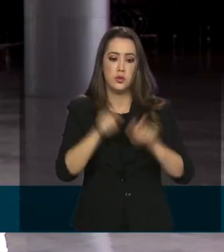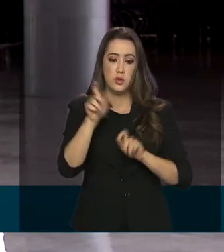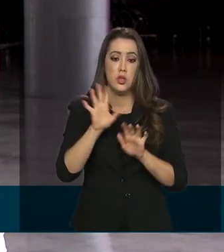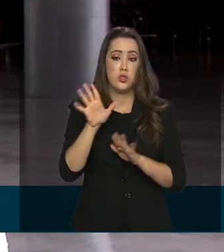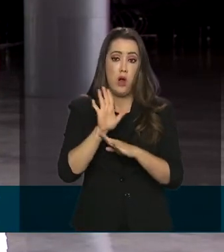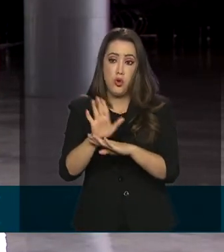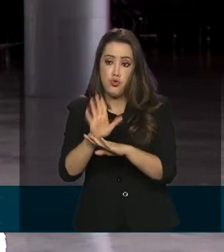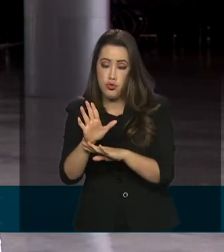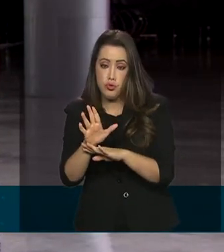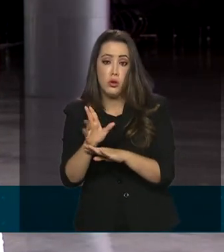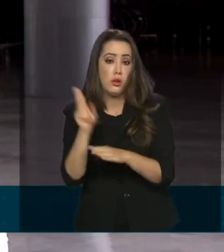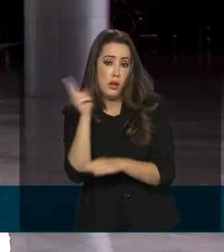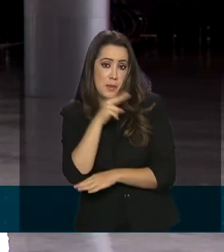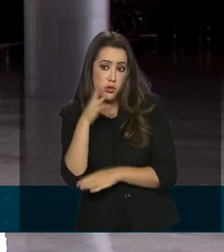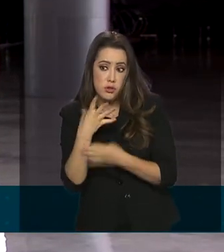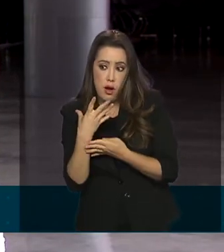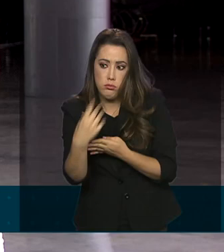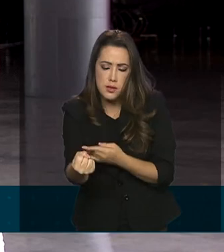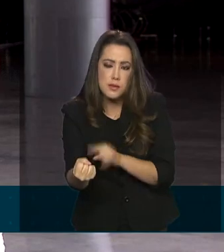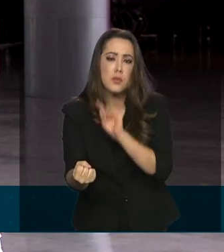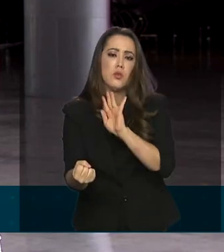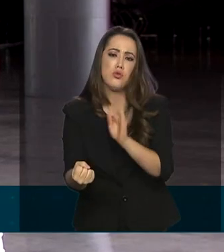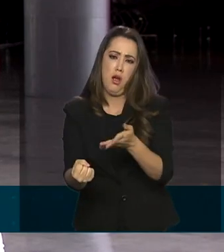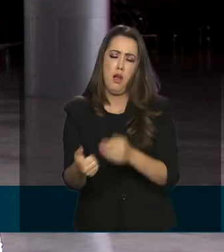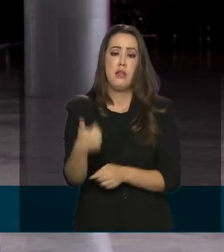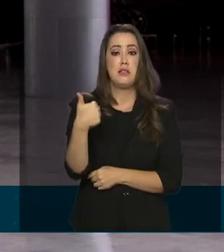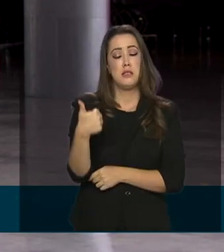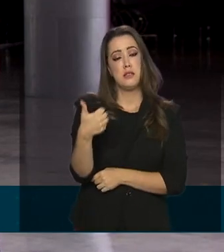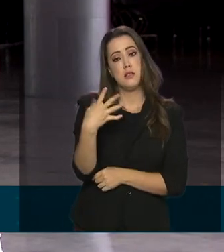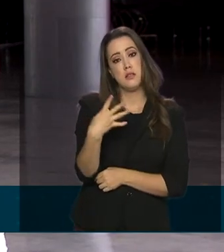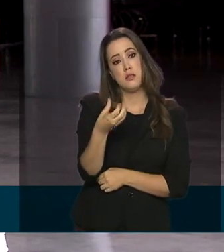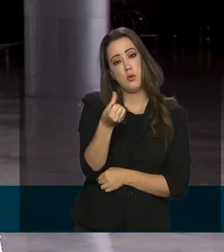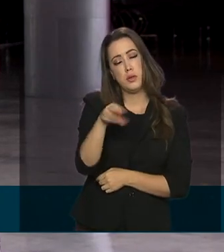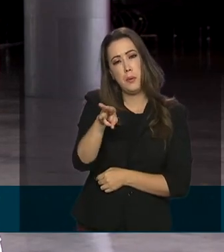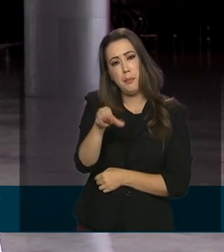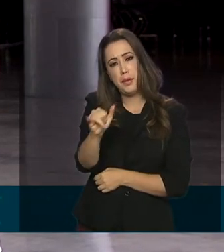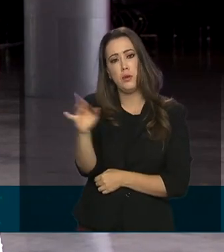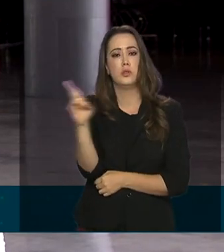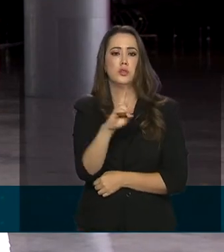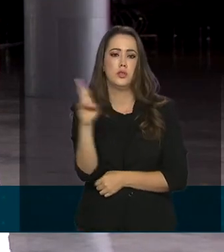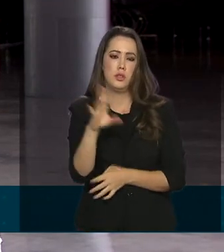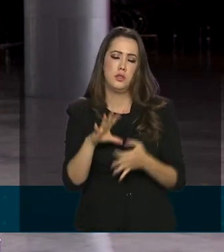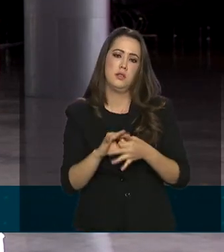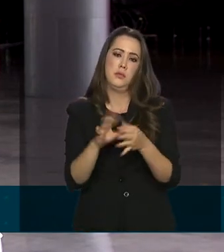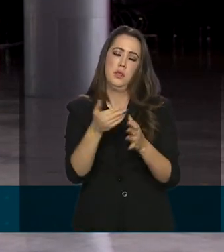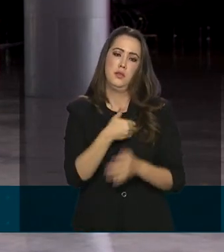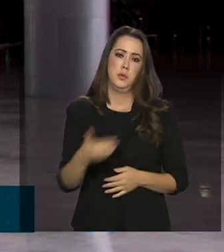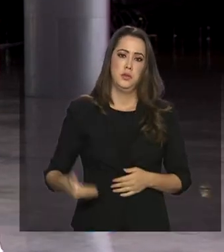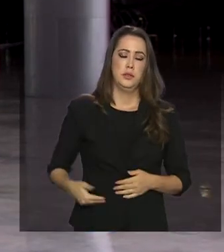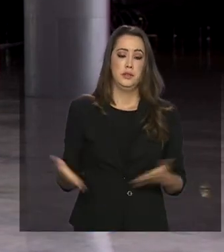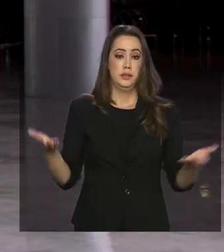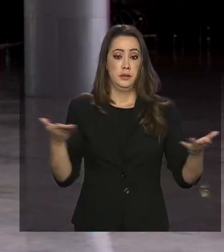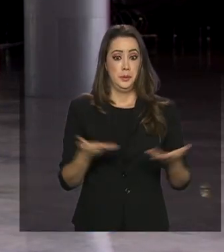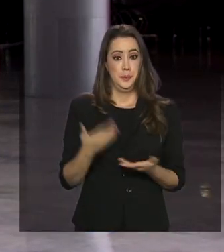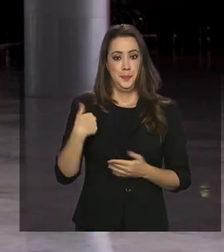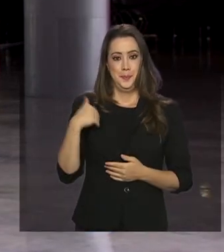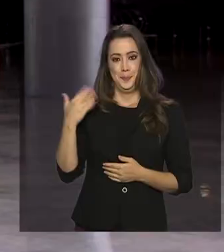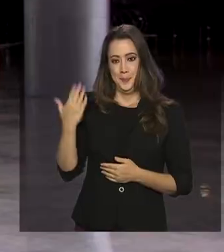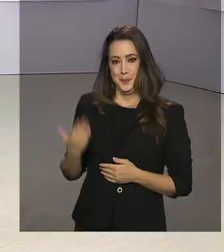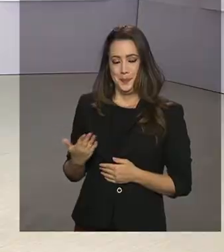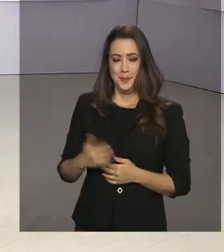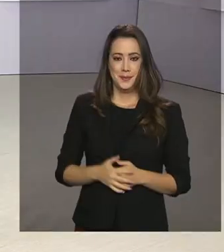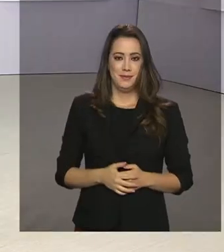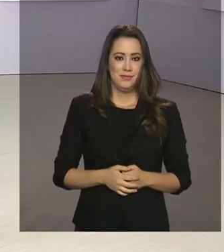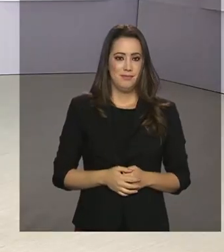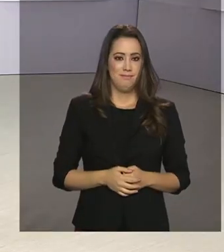totalizando até agora quase 146 bilhões de reais liberados pelo governo. Selma Dias, para o Governo Agora.